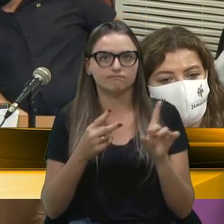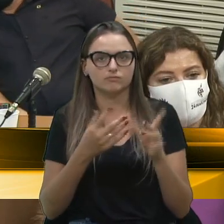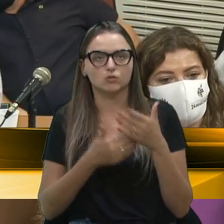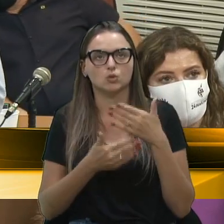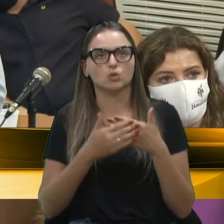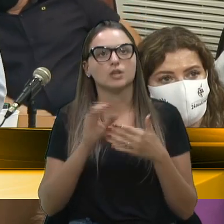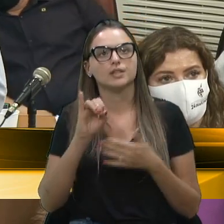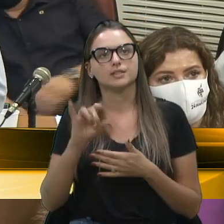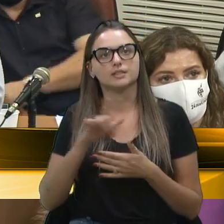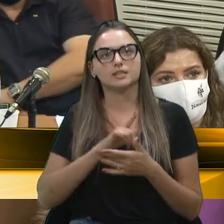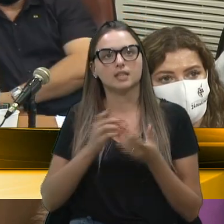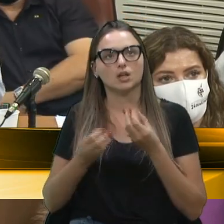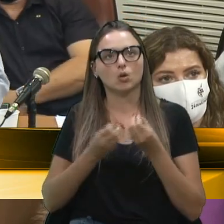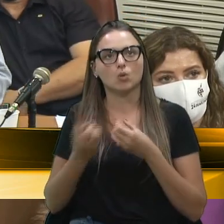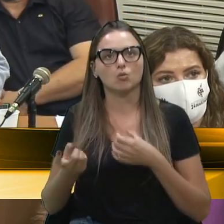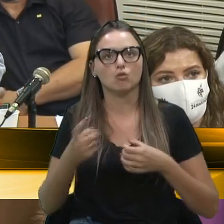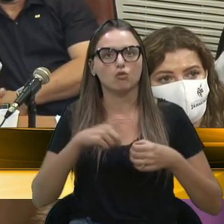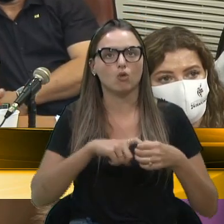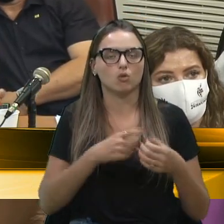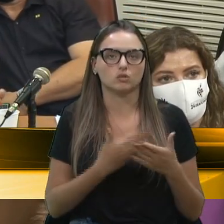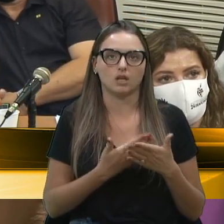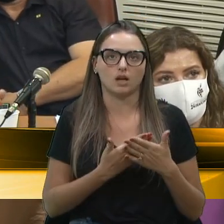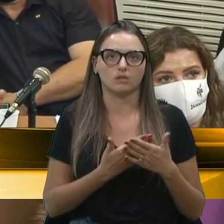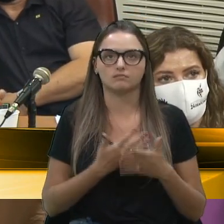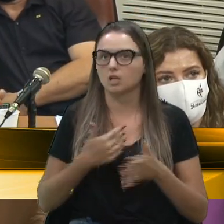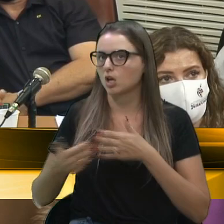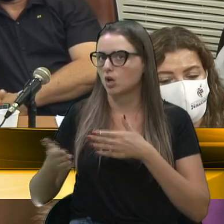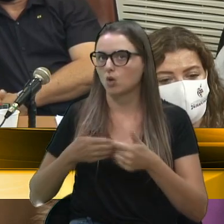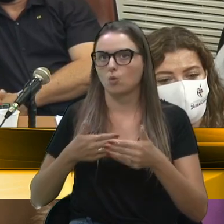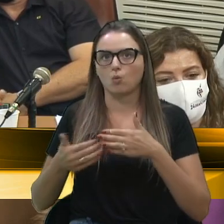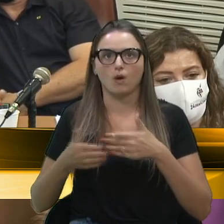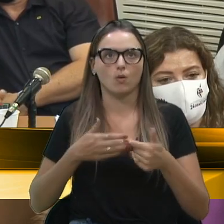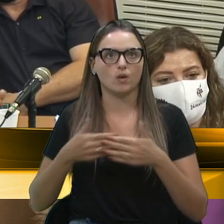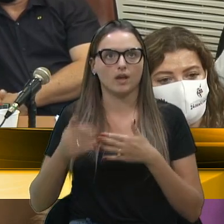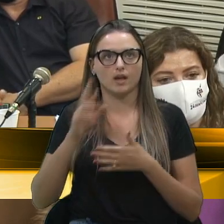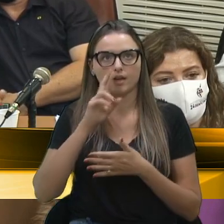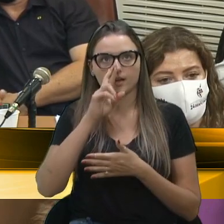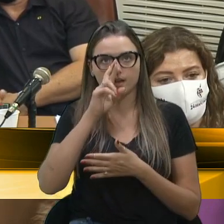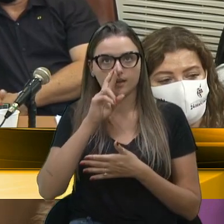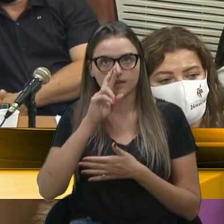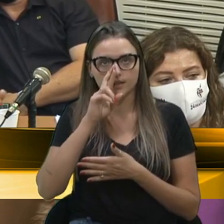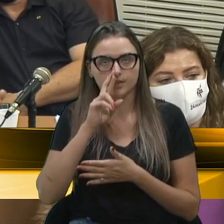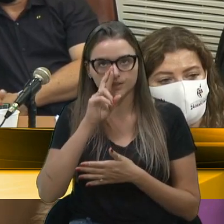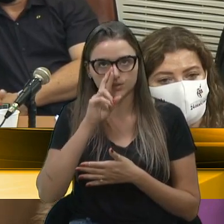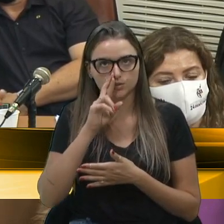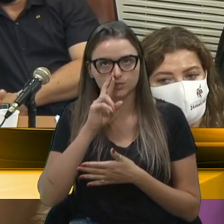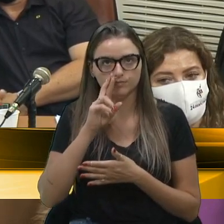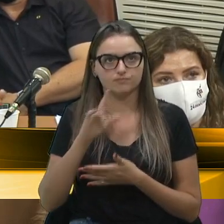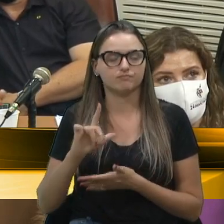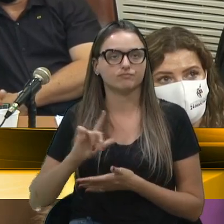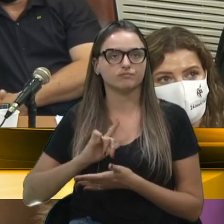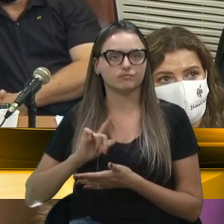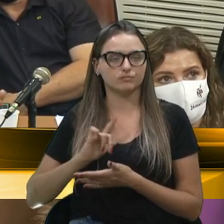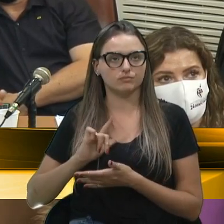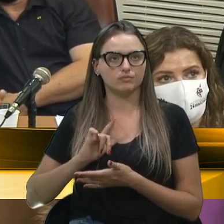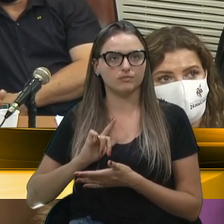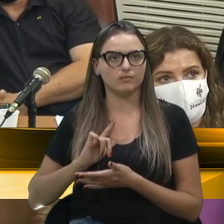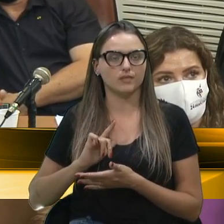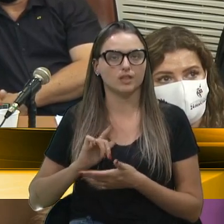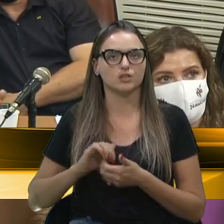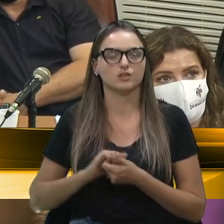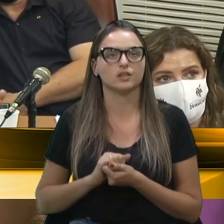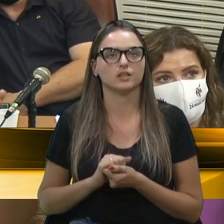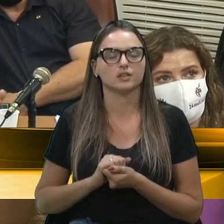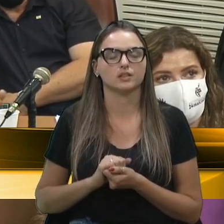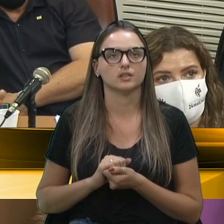retorno às aulas. Qualquer risco que se apresente para os estudantes, enfim, para os professores,